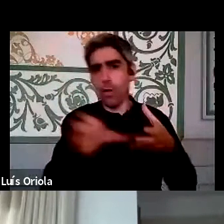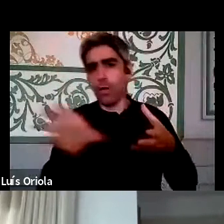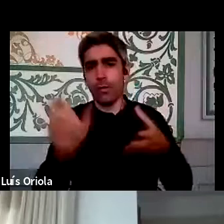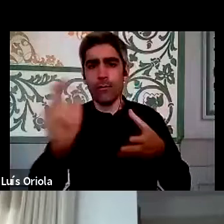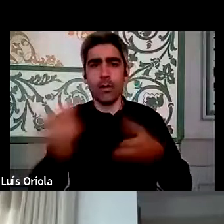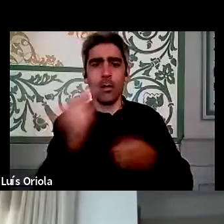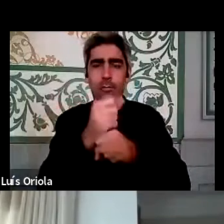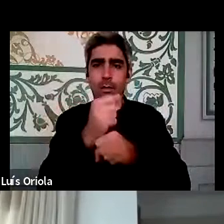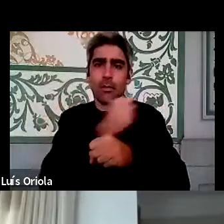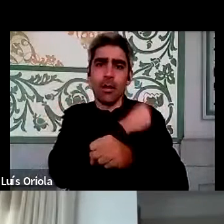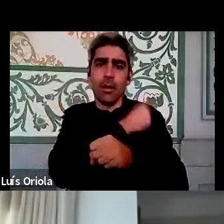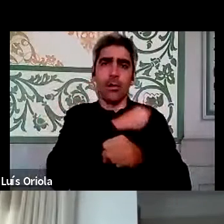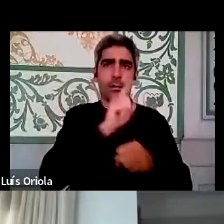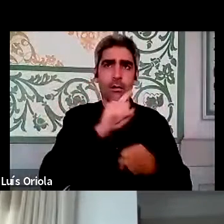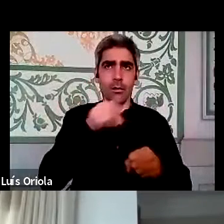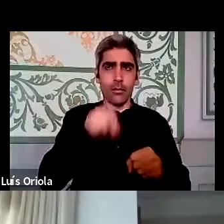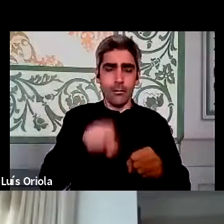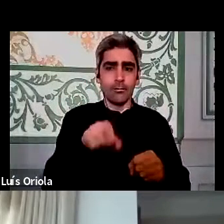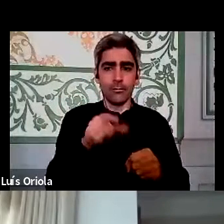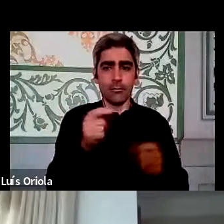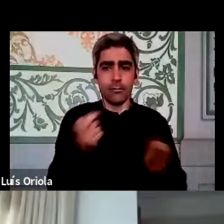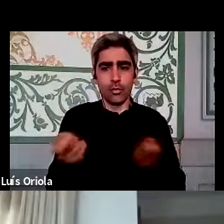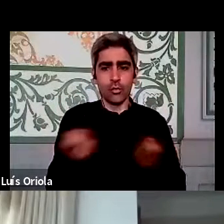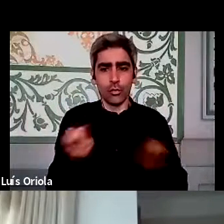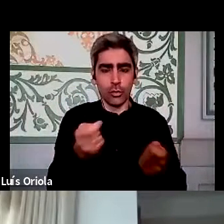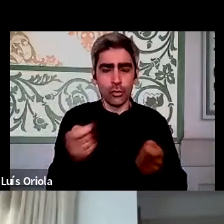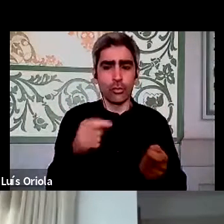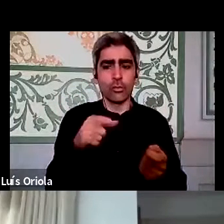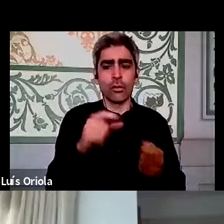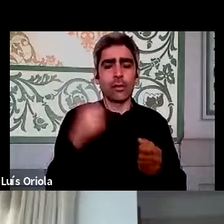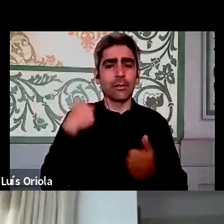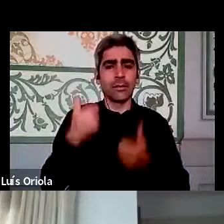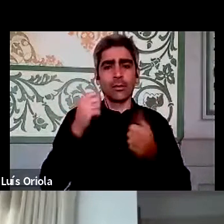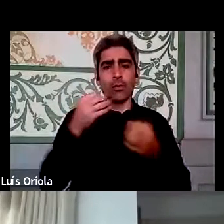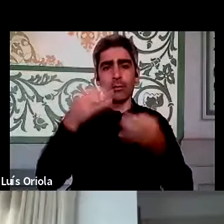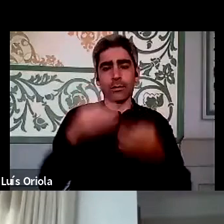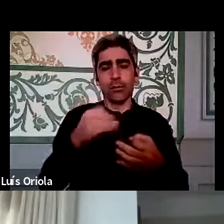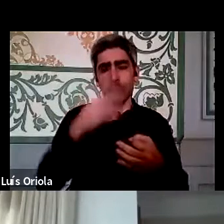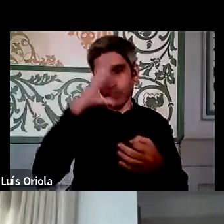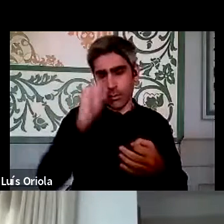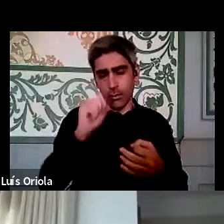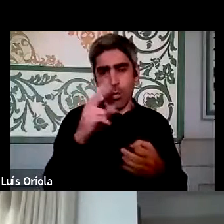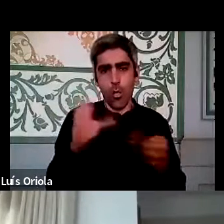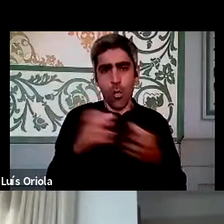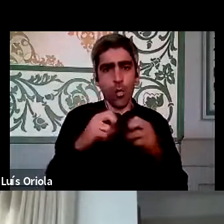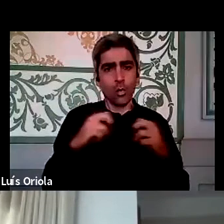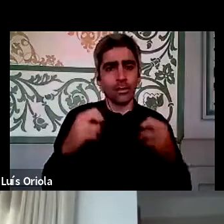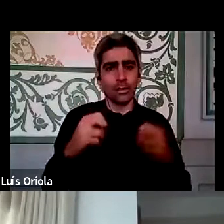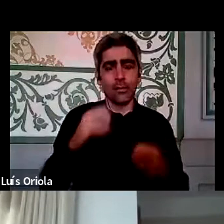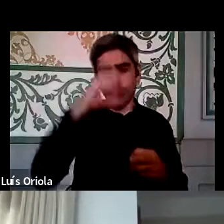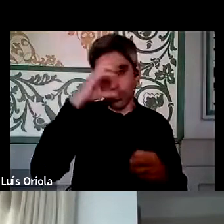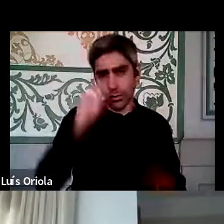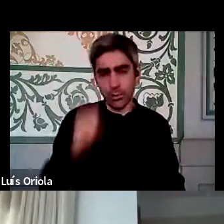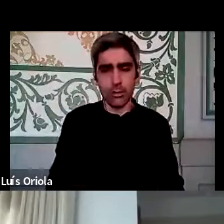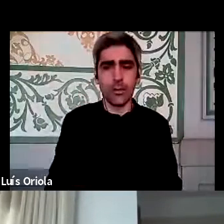que estar a apoiar a logística da residência oficial do primeiro-ministro ou do próprio Conselho de Ministros. E